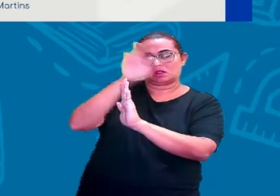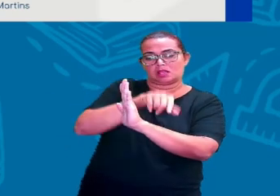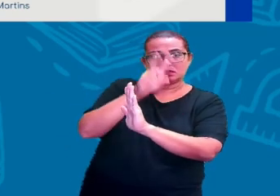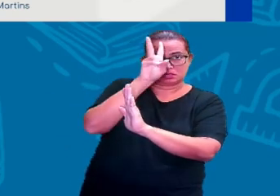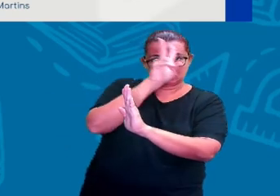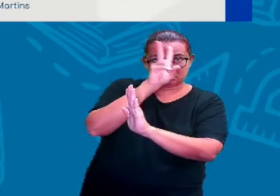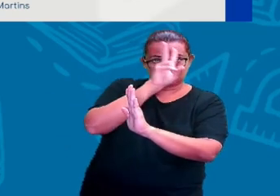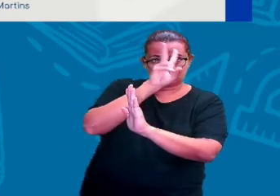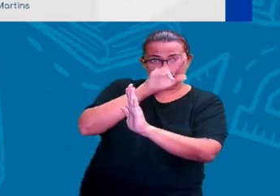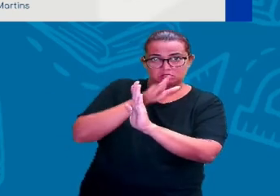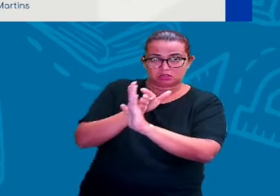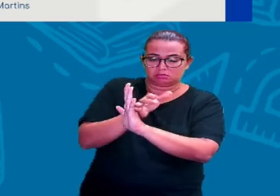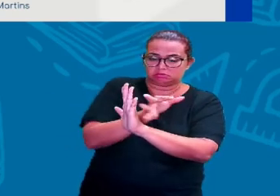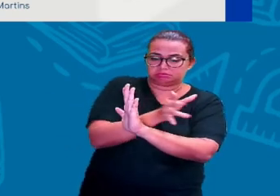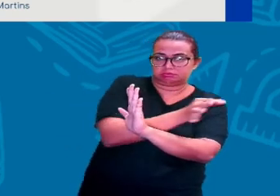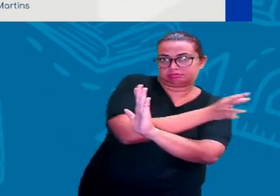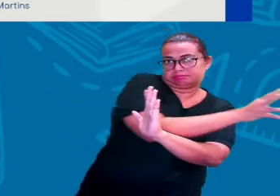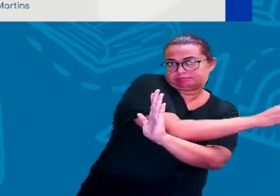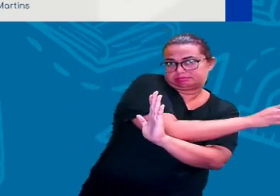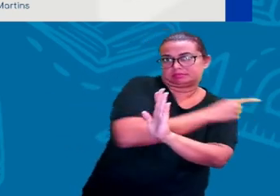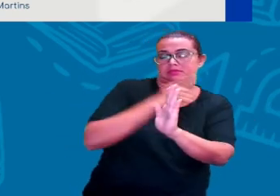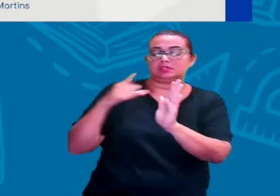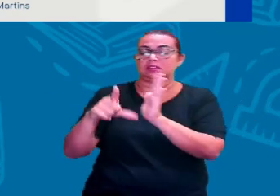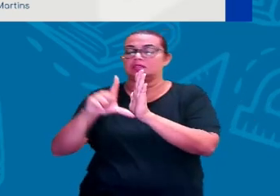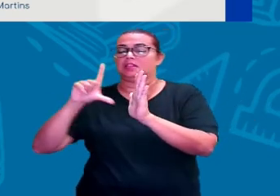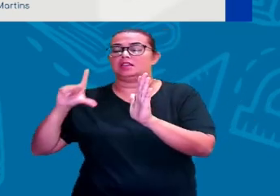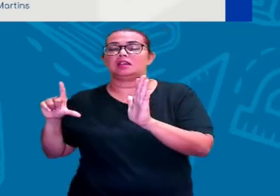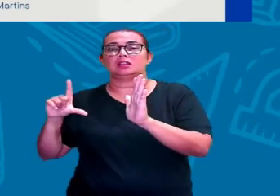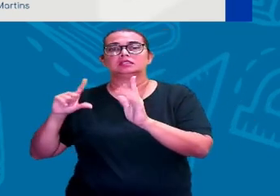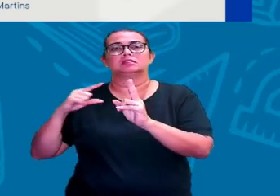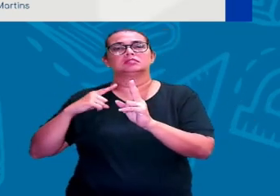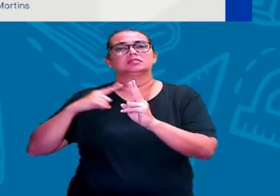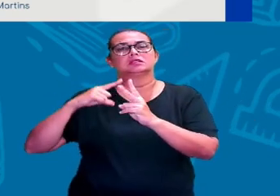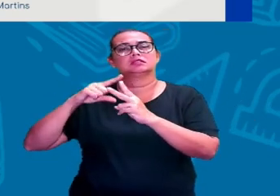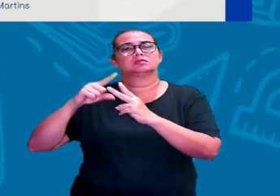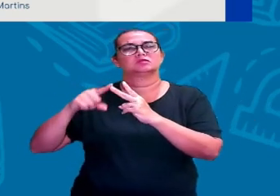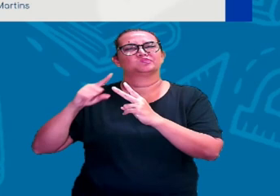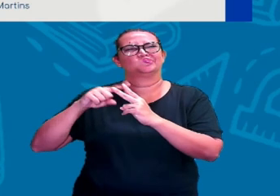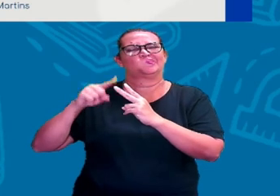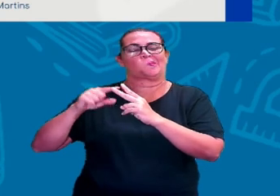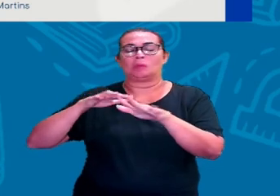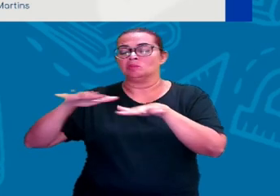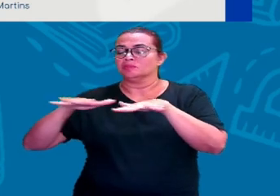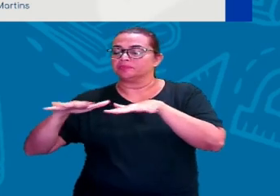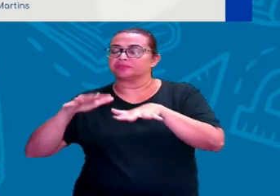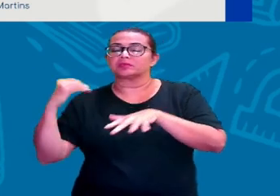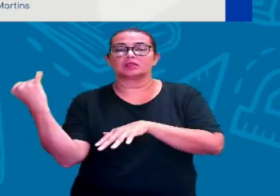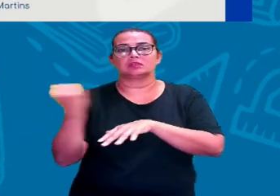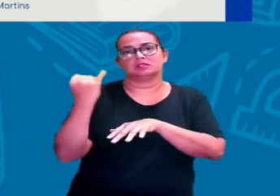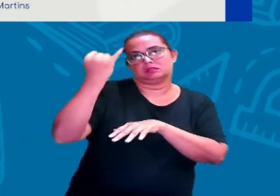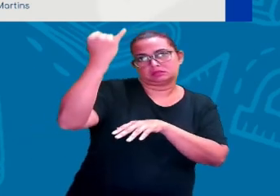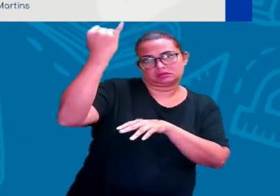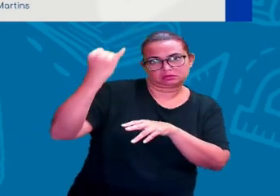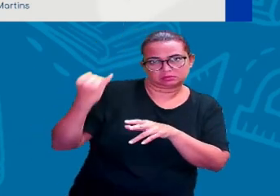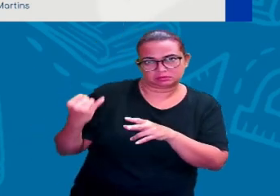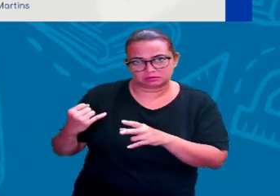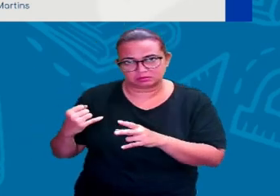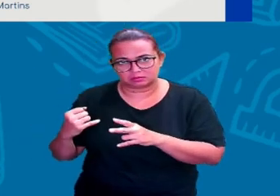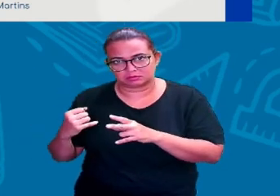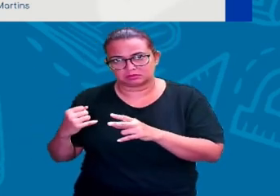pré-história, esse período, ele é dividido em dois momentos importantes, que a gente chama de